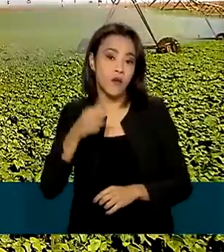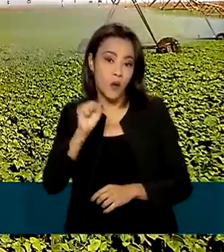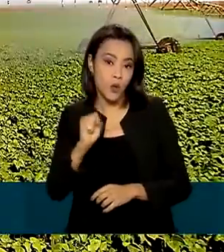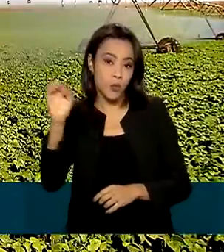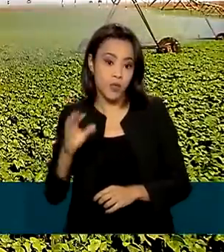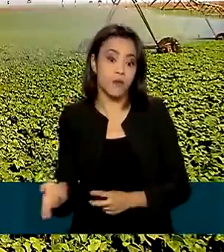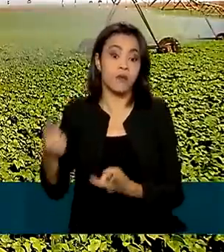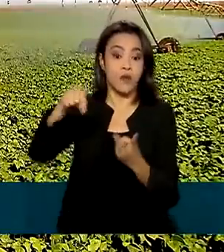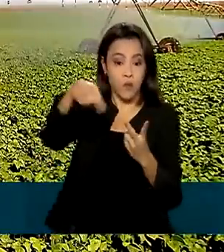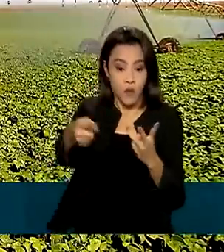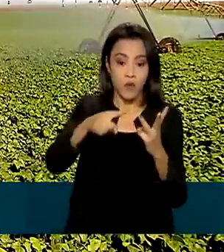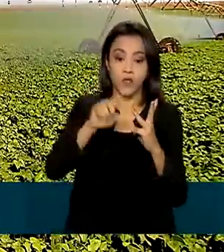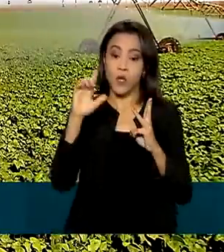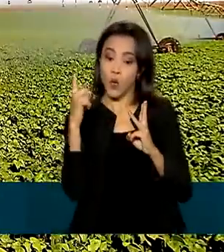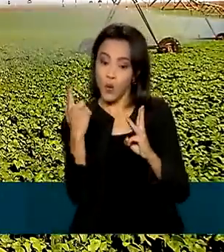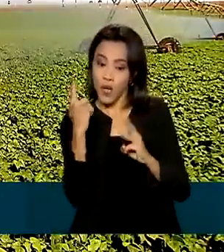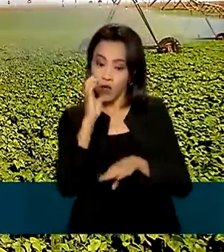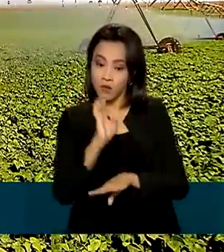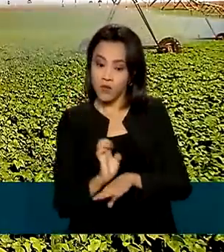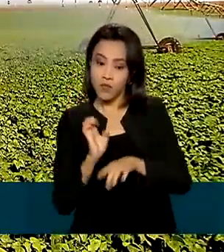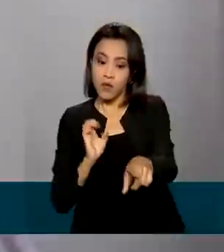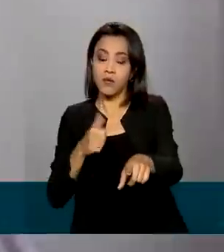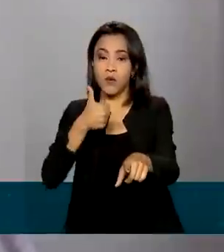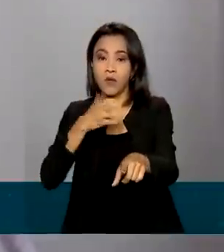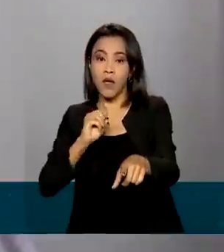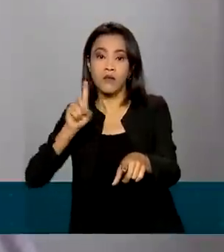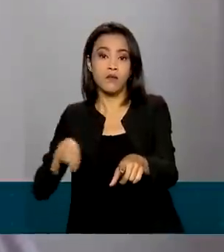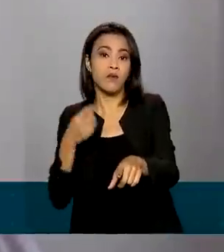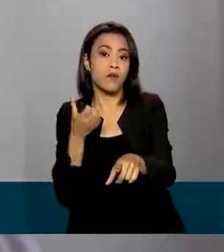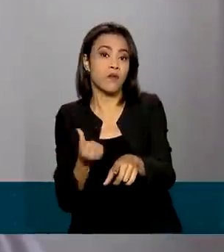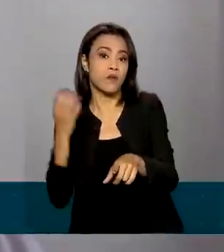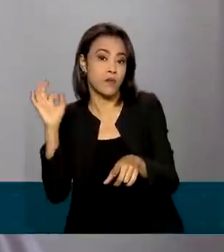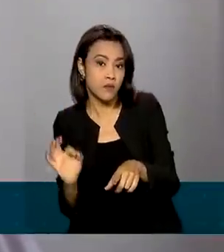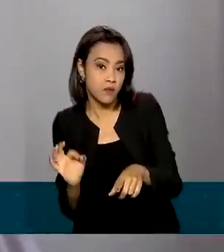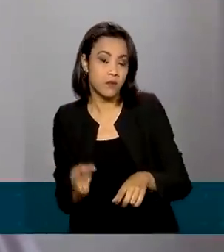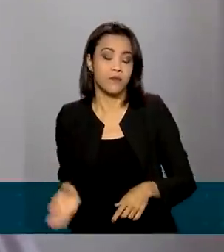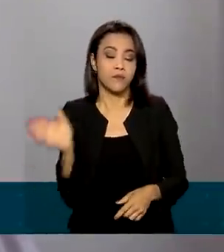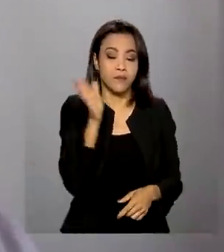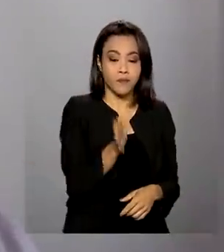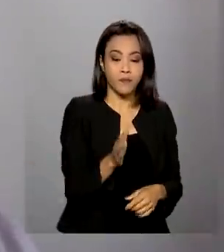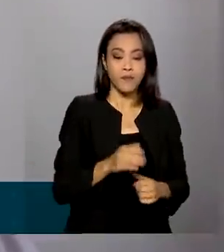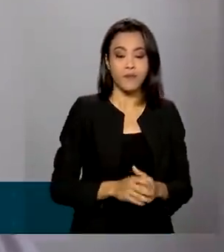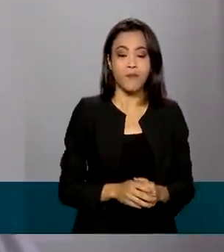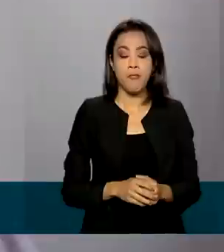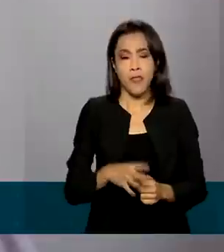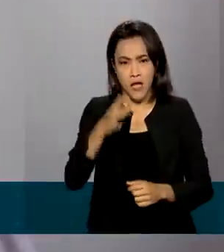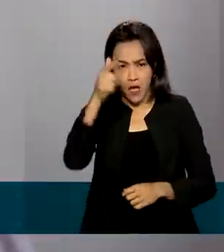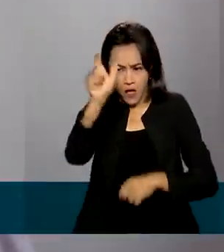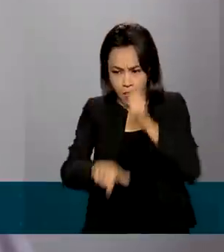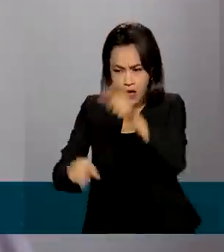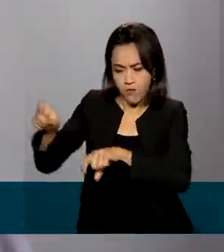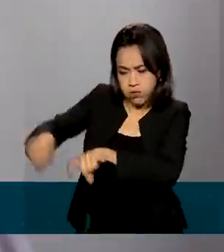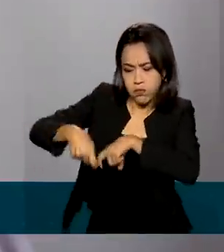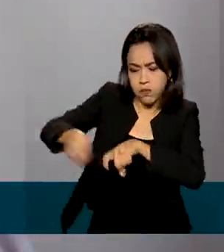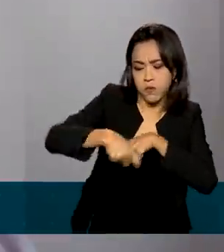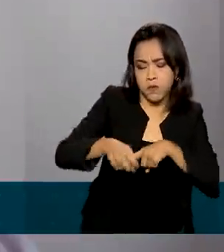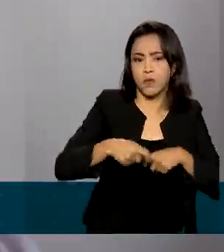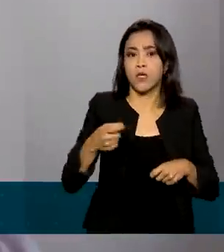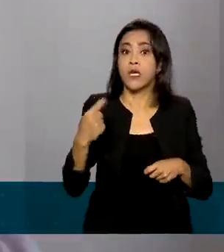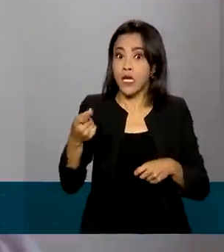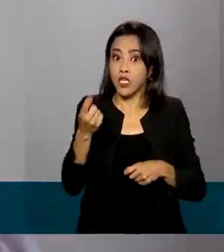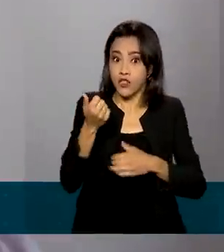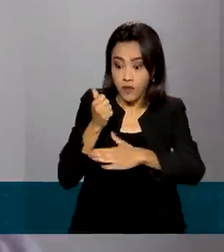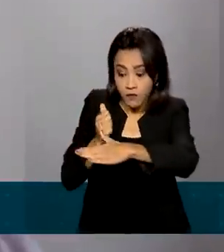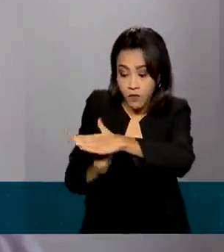Goiás com 10,6%. Os produtores investiam mais nessa safra de 2022,